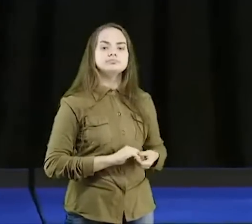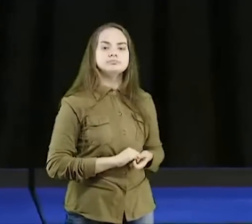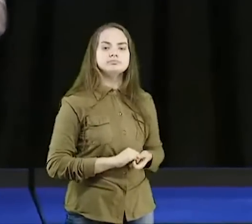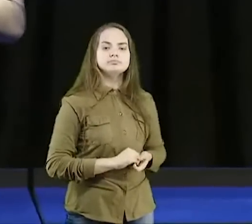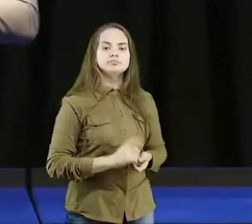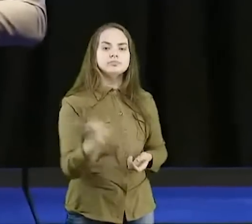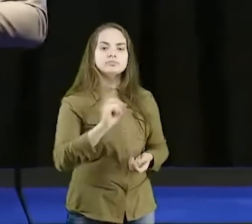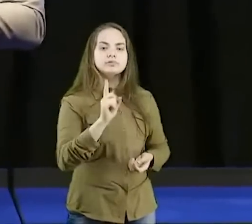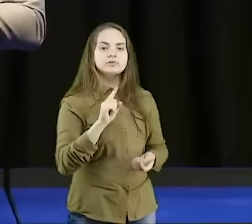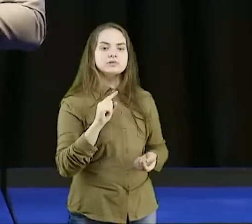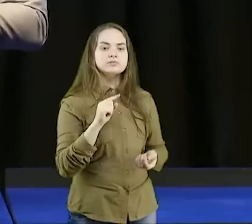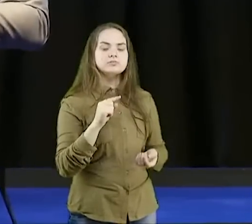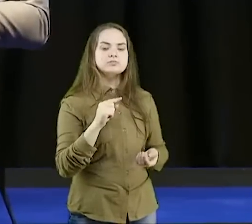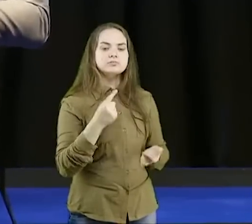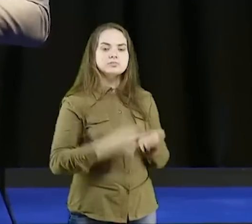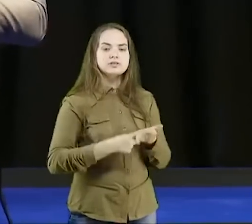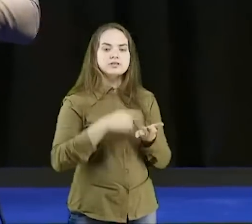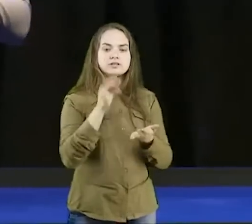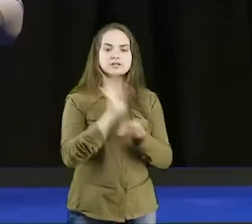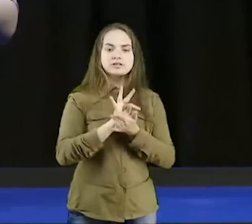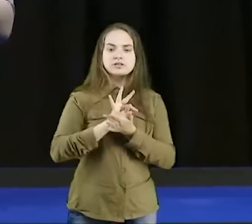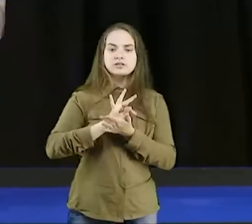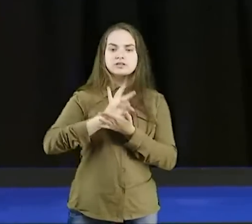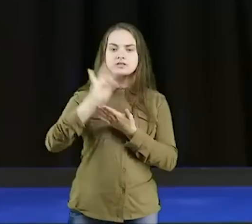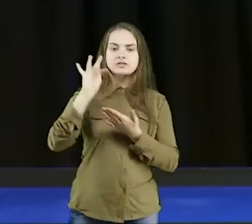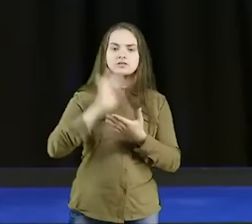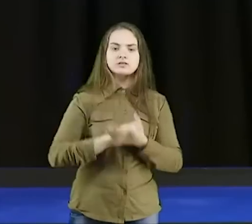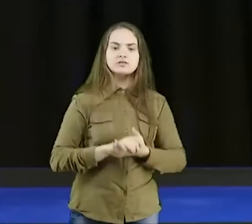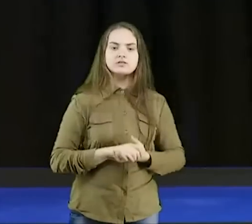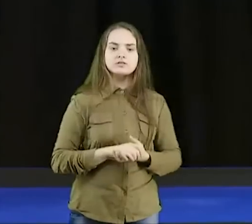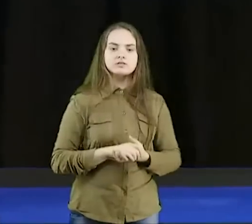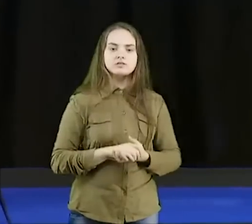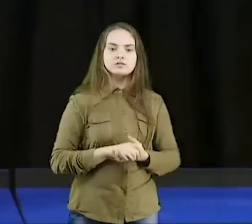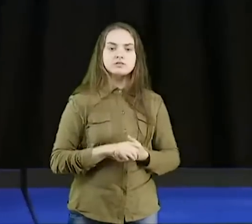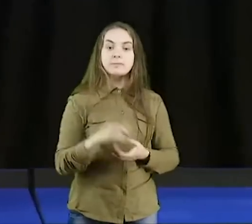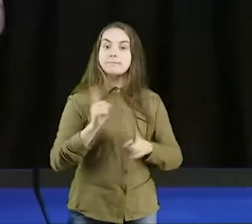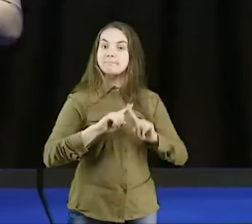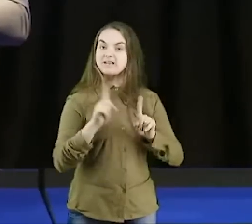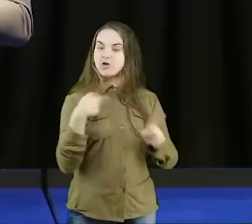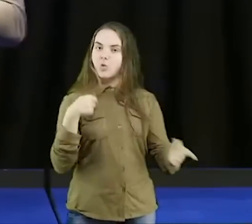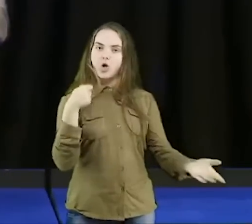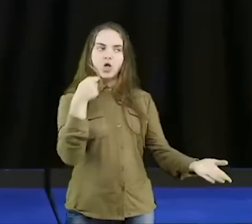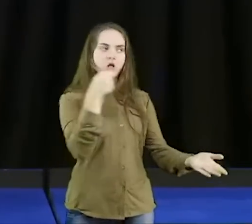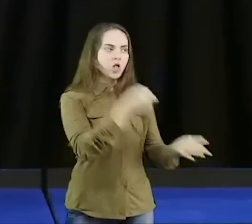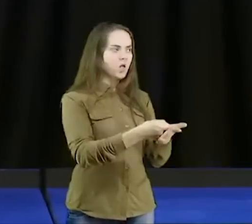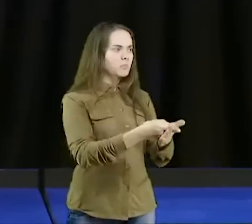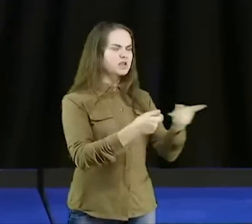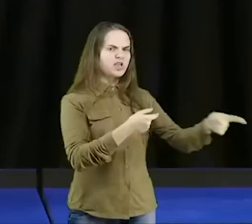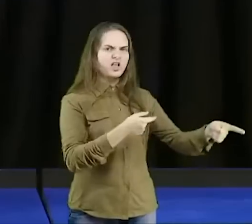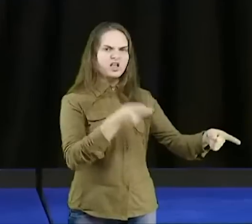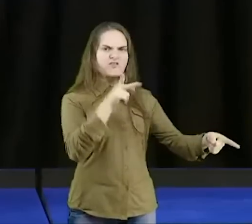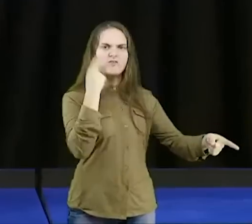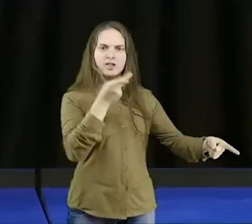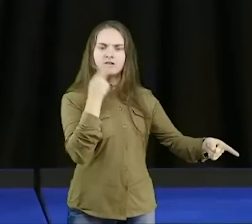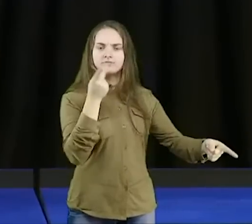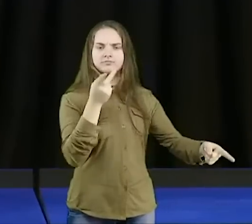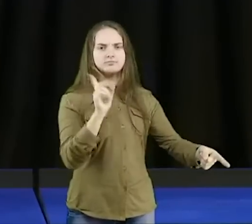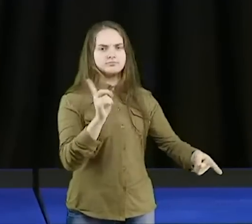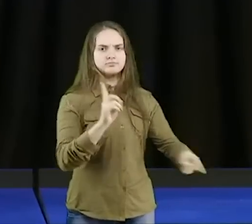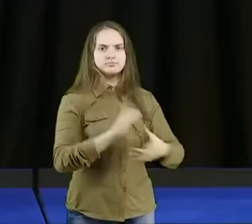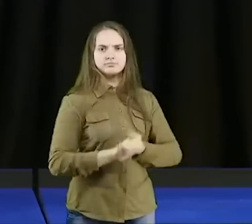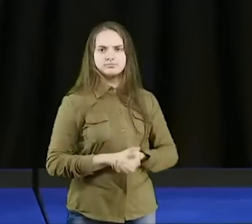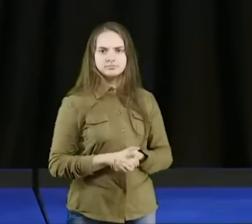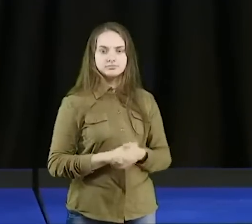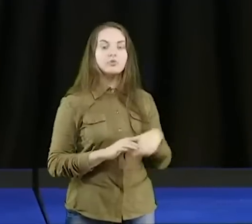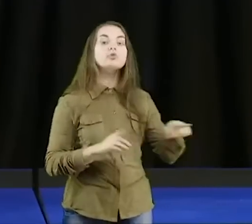não estabeleça uma teologia, com demônios, mas não pastor, eu obriguei ele a falar mentira, gente, o diabo mentiu para